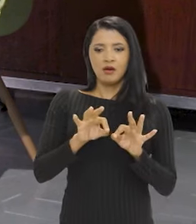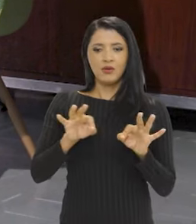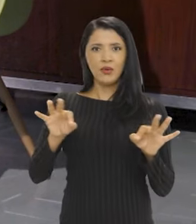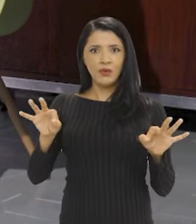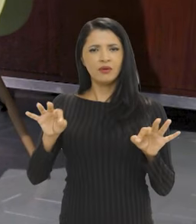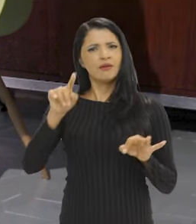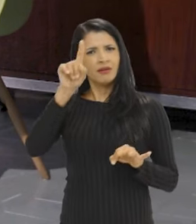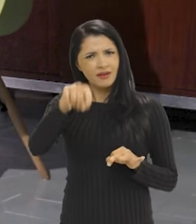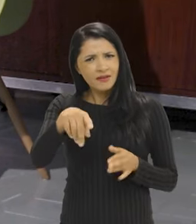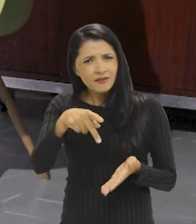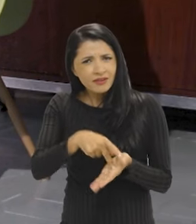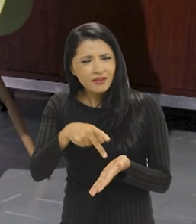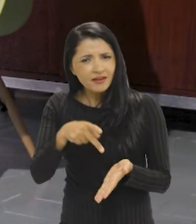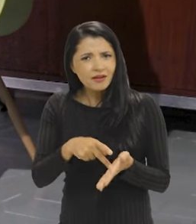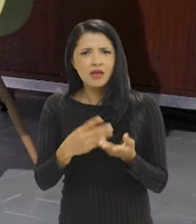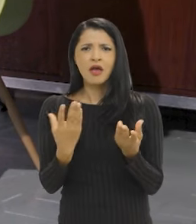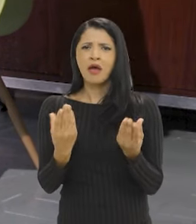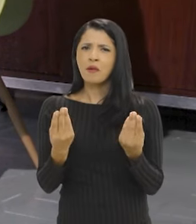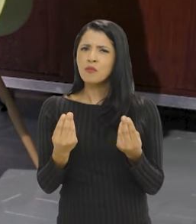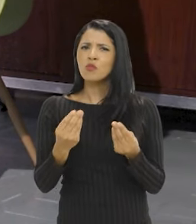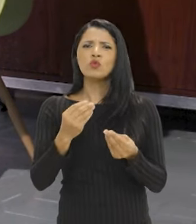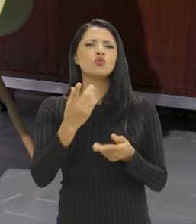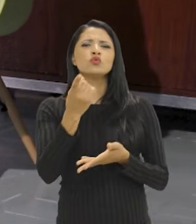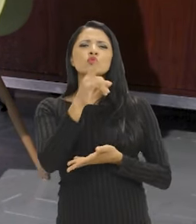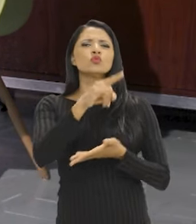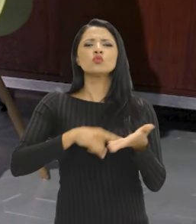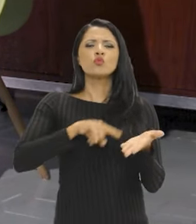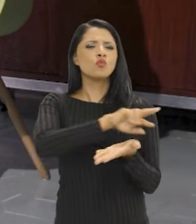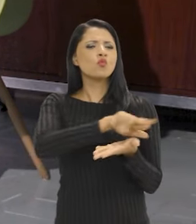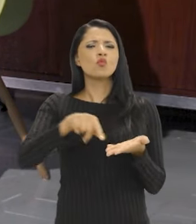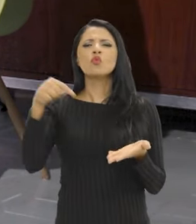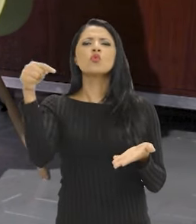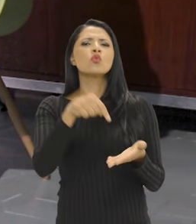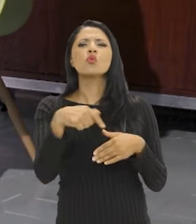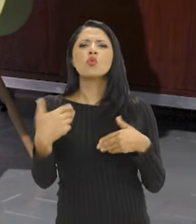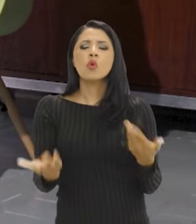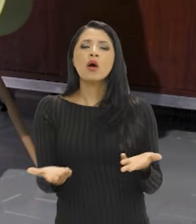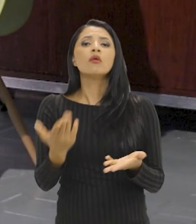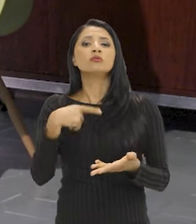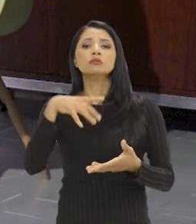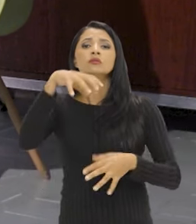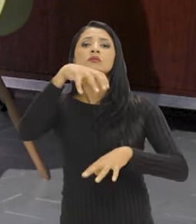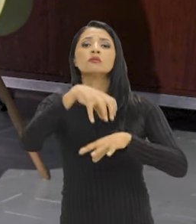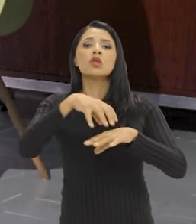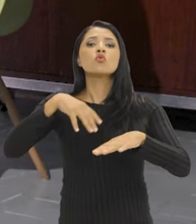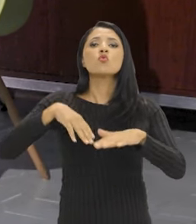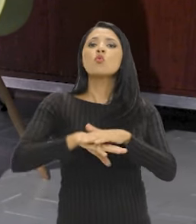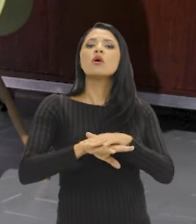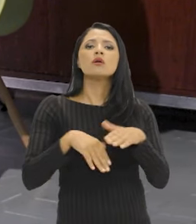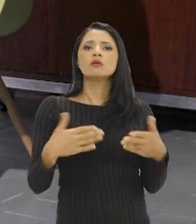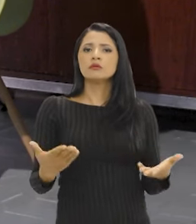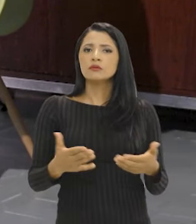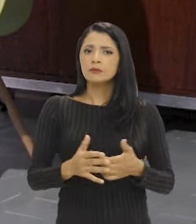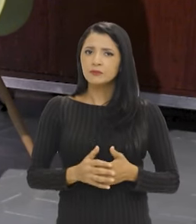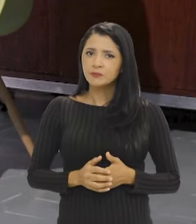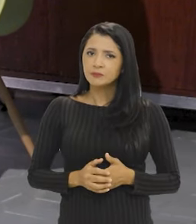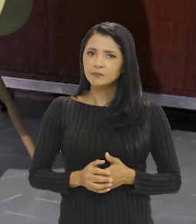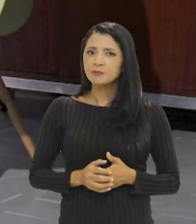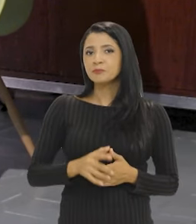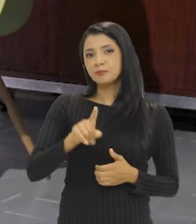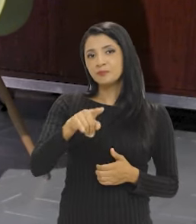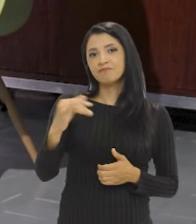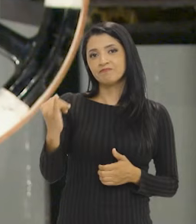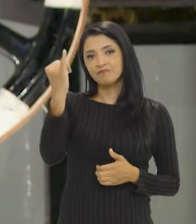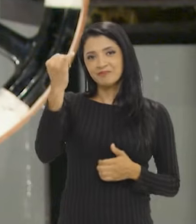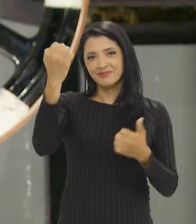extensão. É isso mesmo? É muito documento? Que documentos são esses que o Arquivo Nacional abriga? Bom, é importante